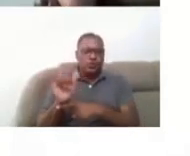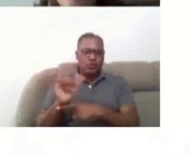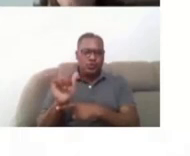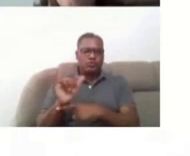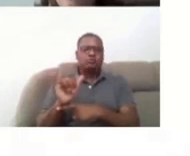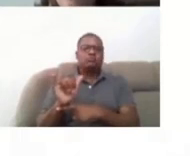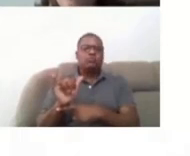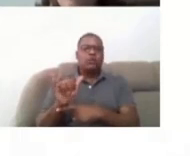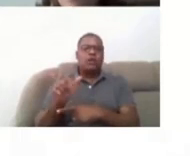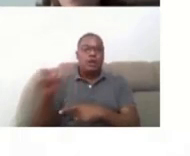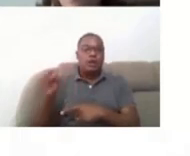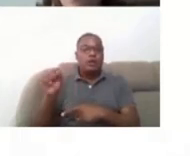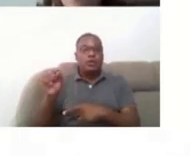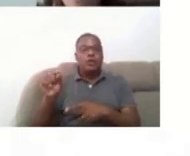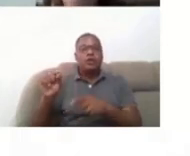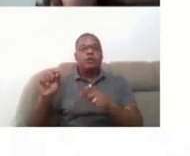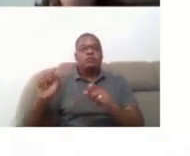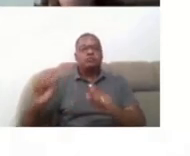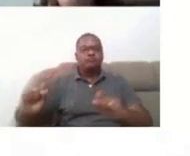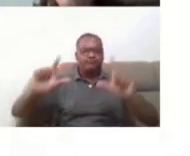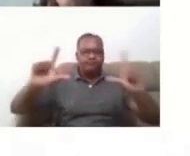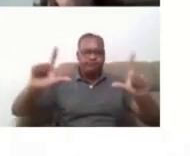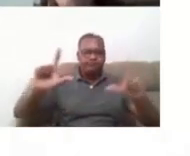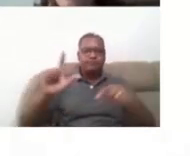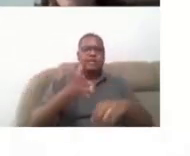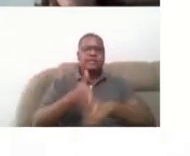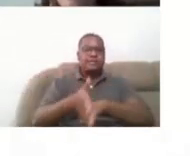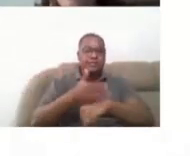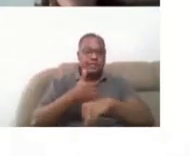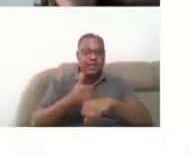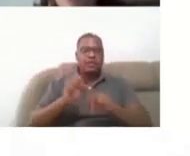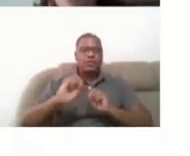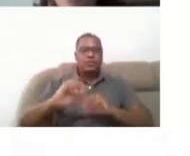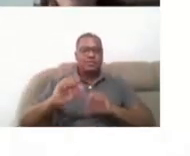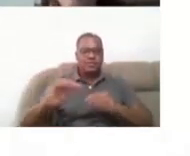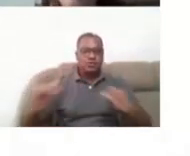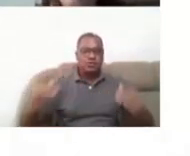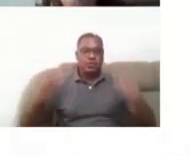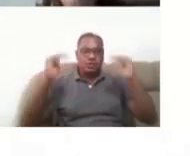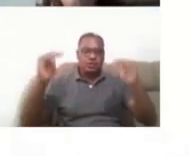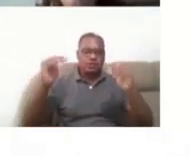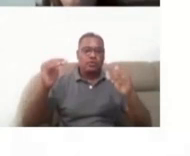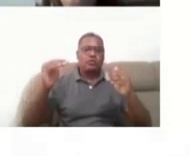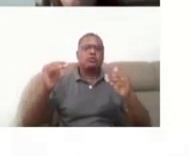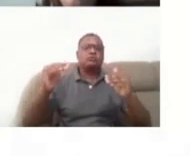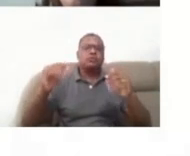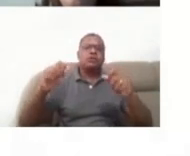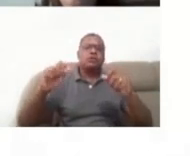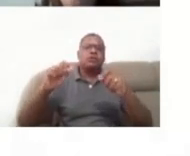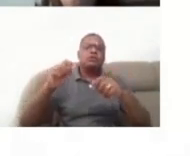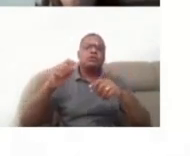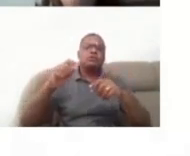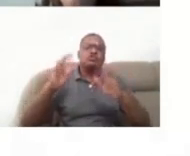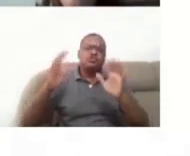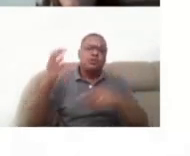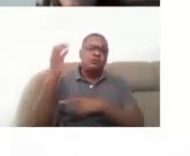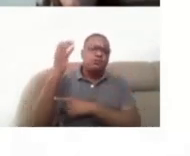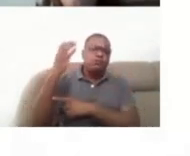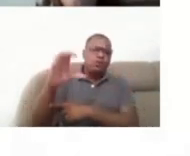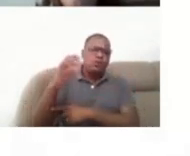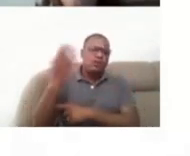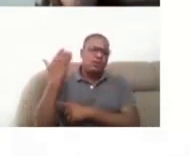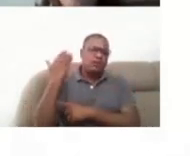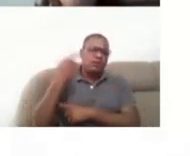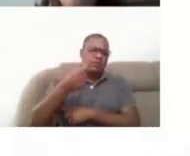acessibilidade no ensino superior, foi publicado no ano de 2016 e nesse vídeo várias pessoas,